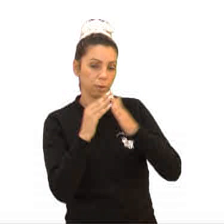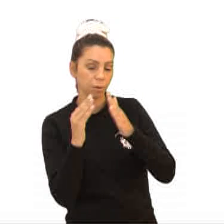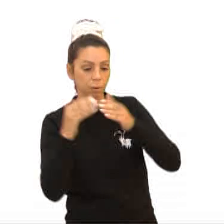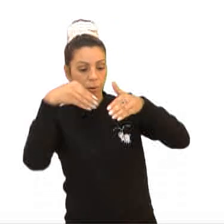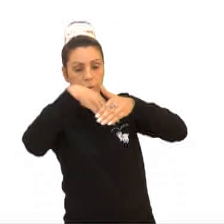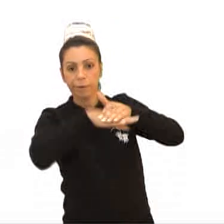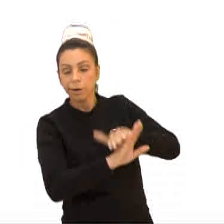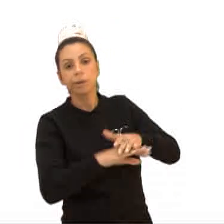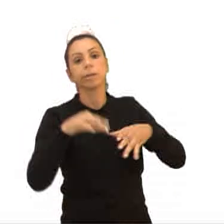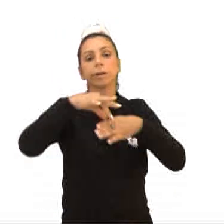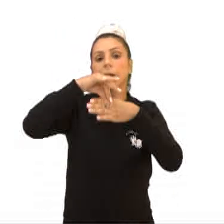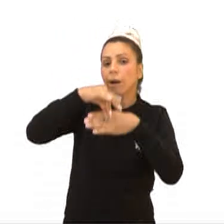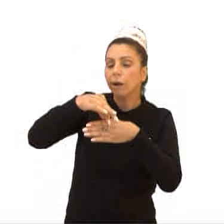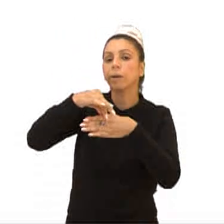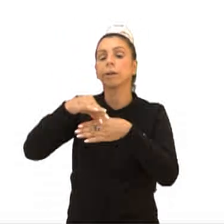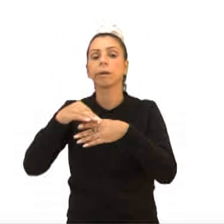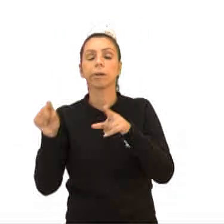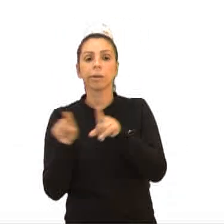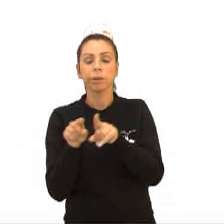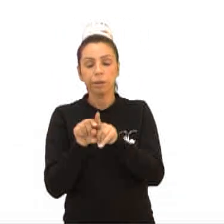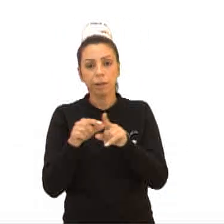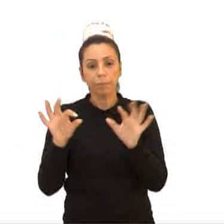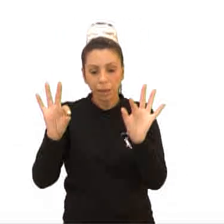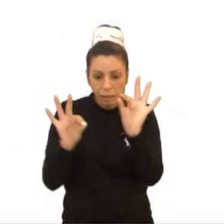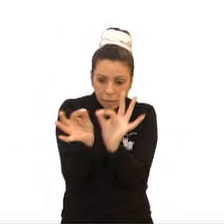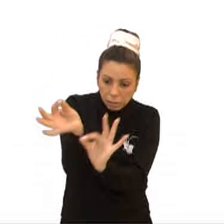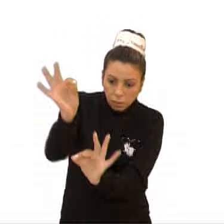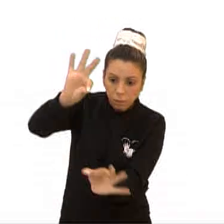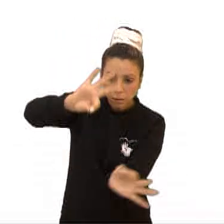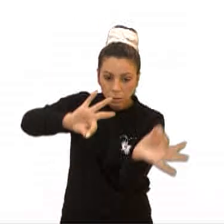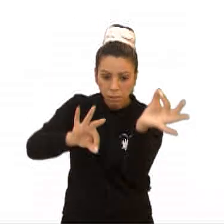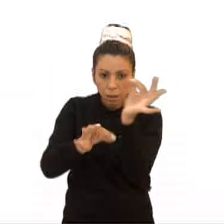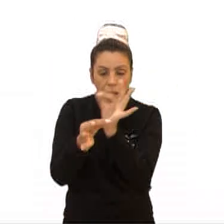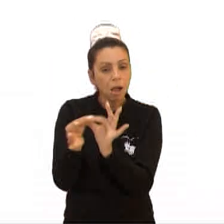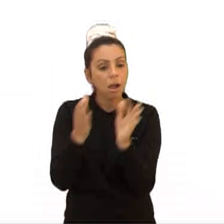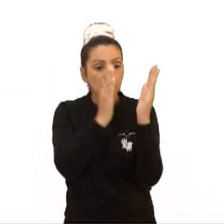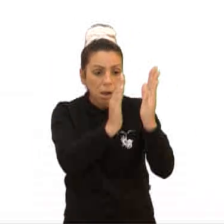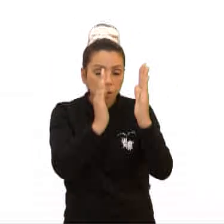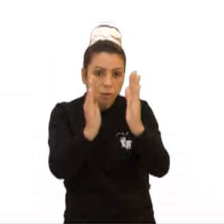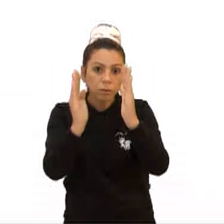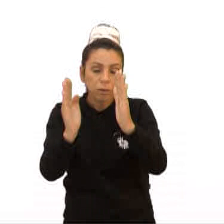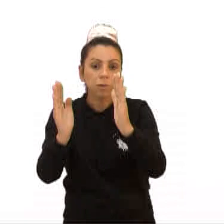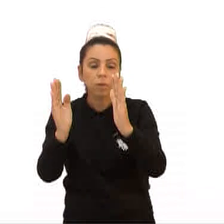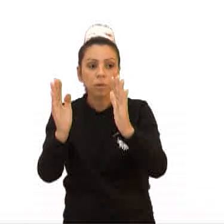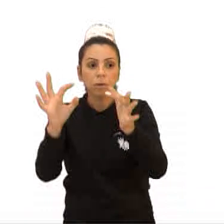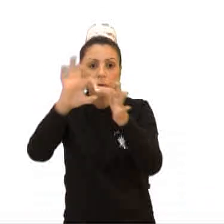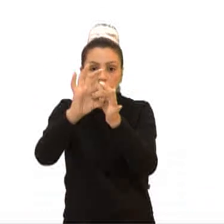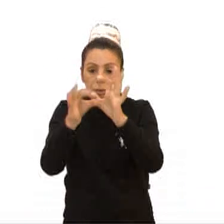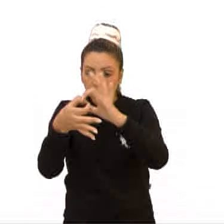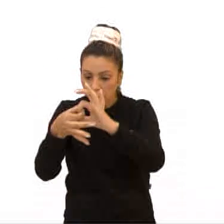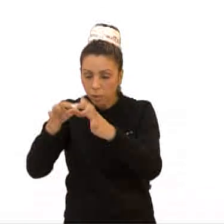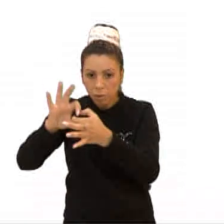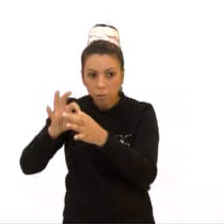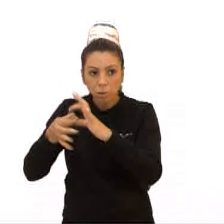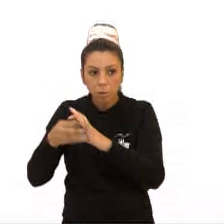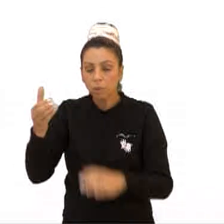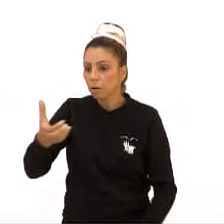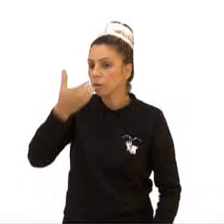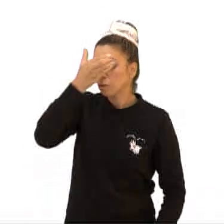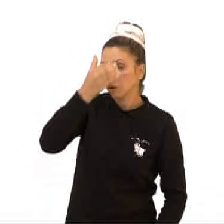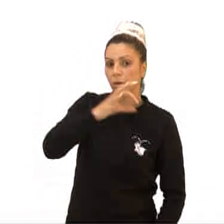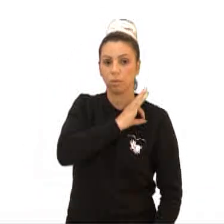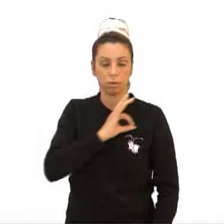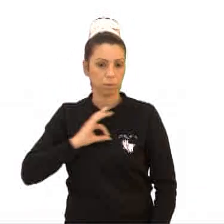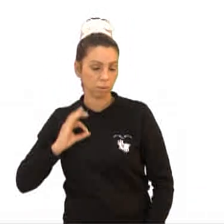guardar transporte de cargas. Uso de padrões de linhas no traçado. Plumagem, servir para ornar o corpo, máscaras, colares,